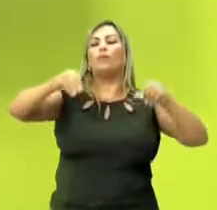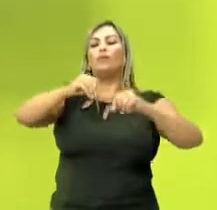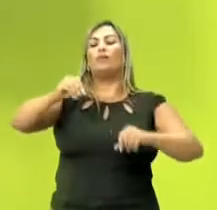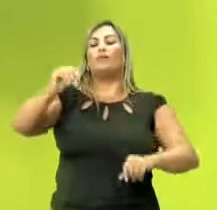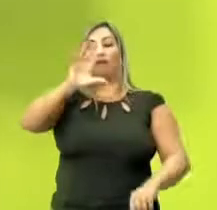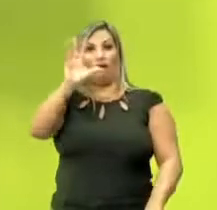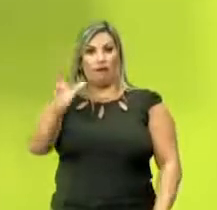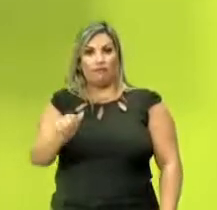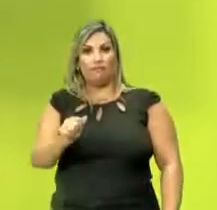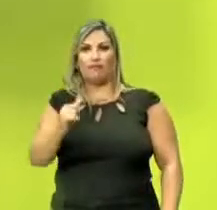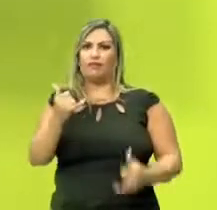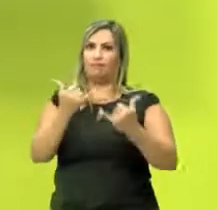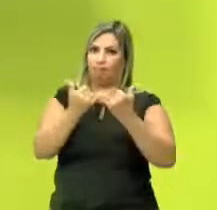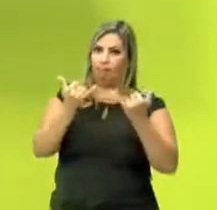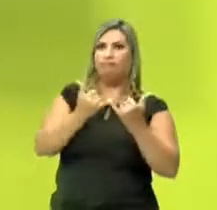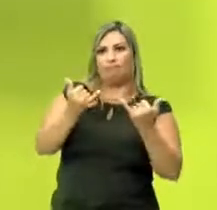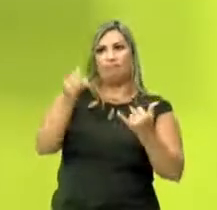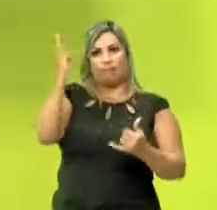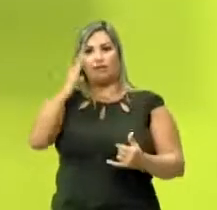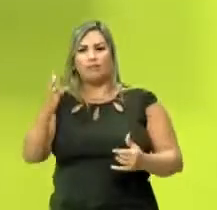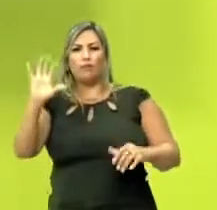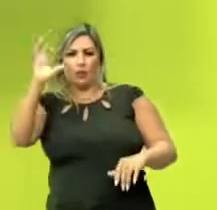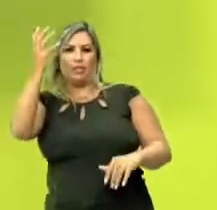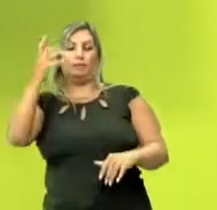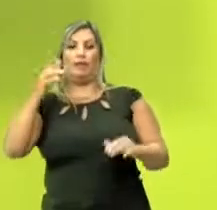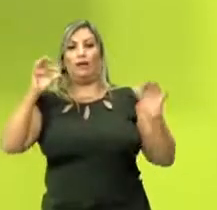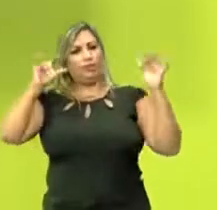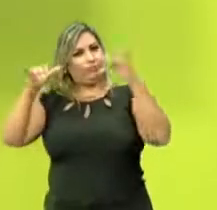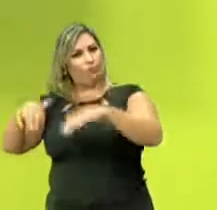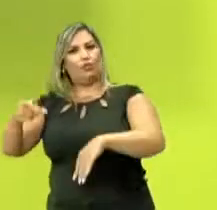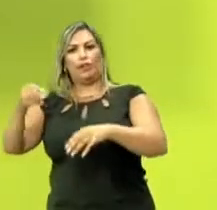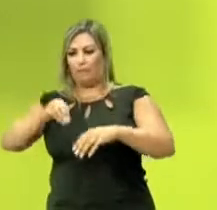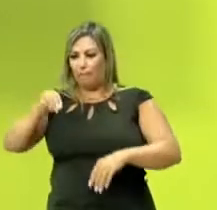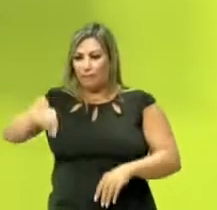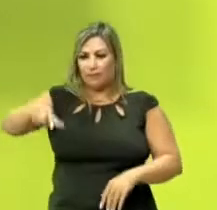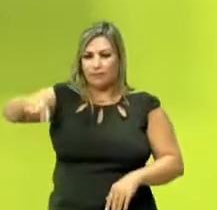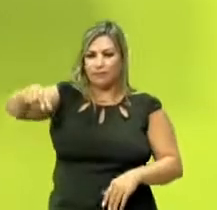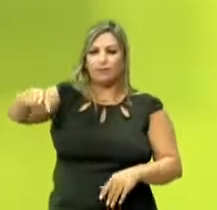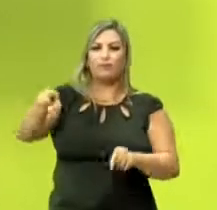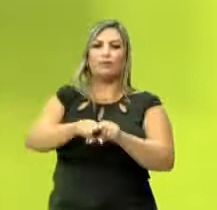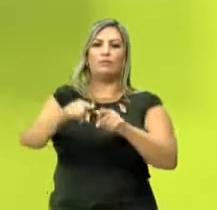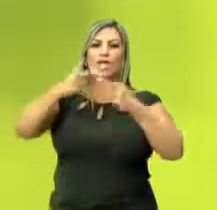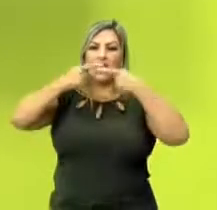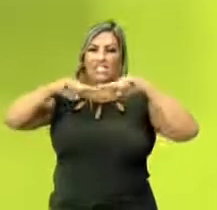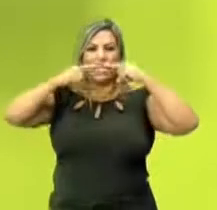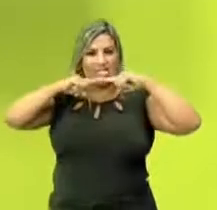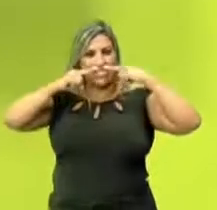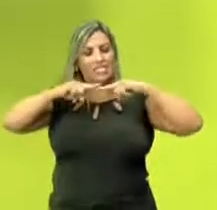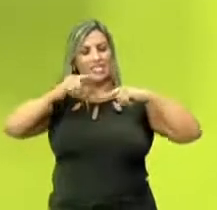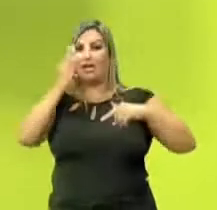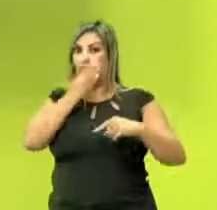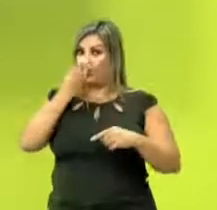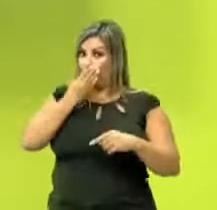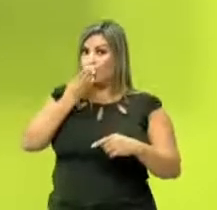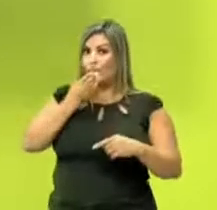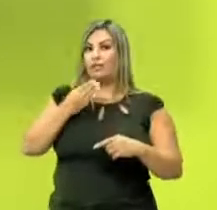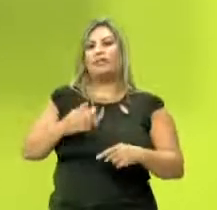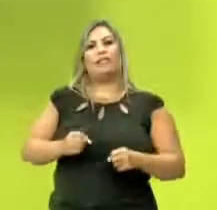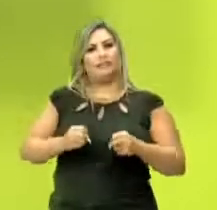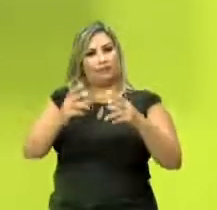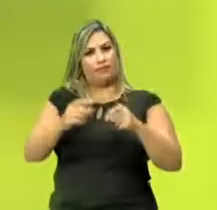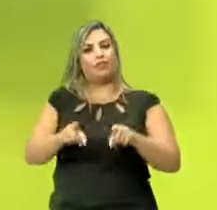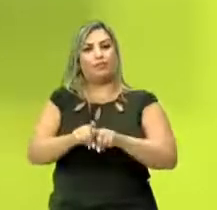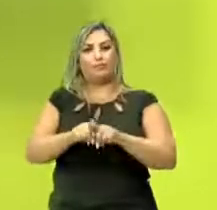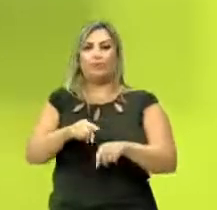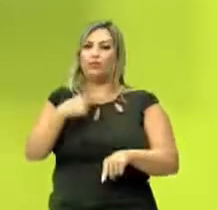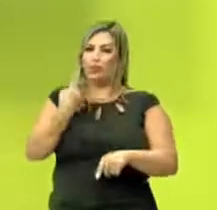parecido. E quando eles vêm para cá, eles começam a plantação também da cana-de-açúcar. Inclusive, a produção do açúcar aí, na